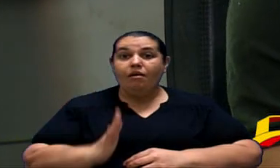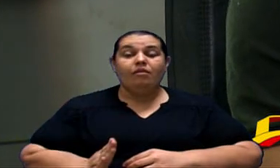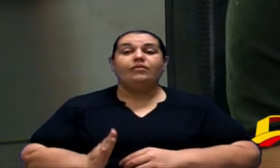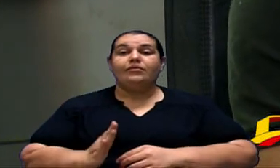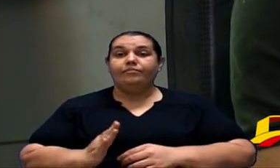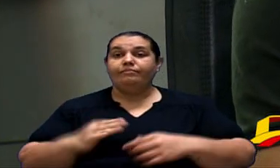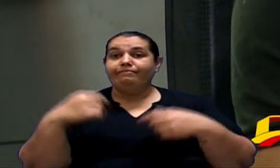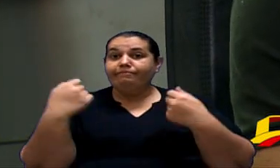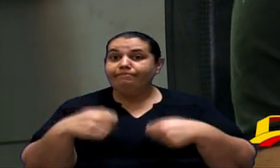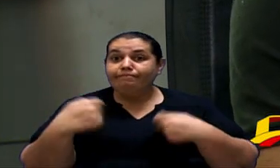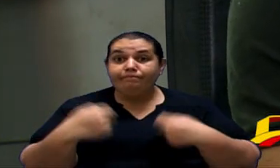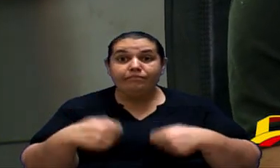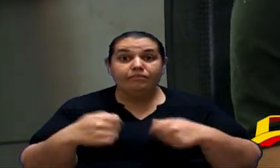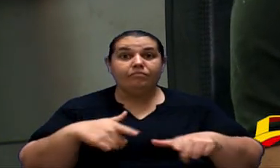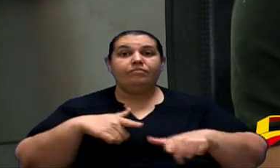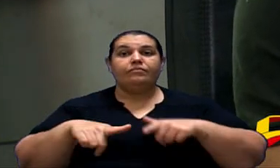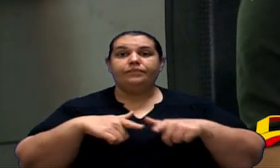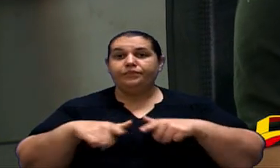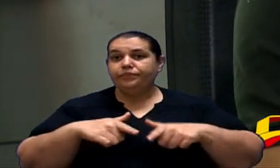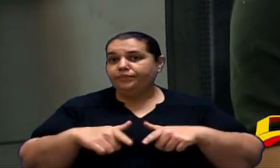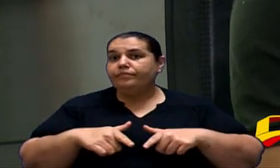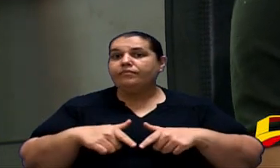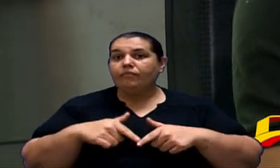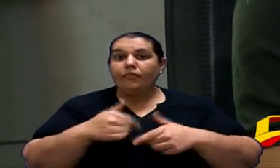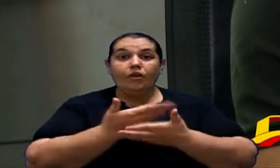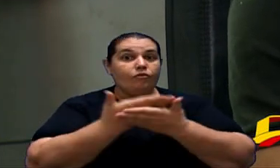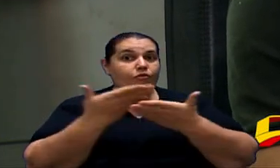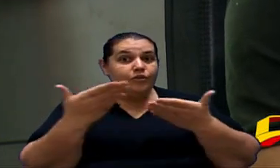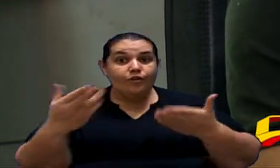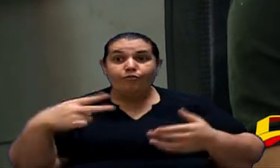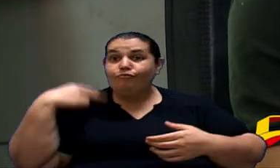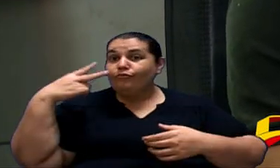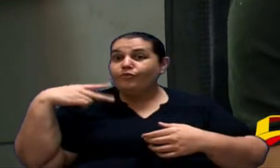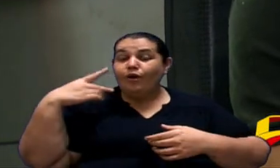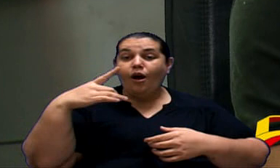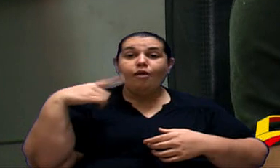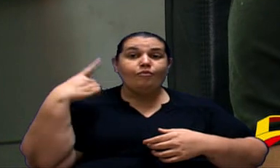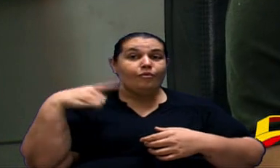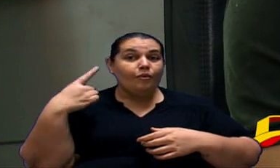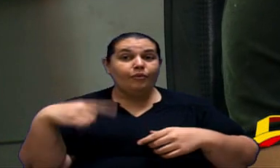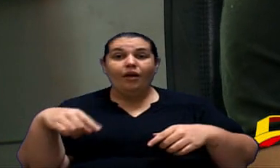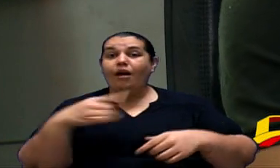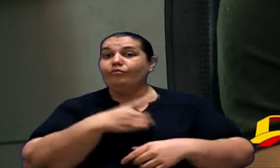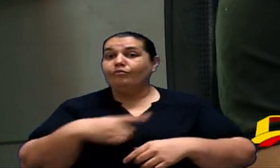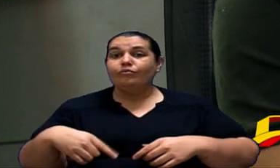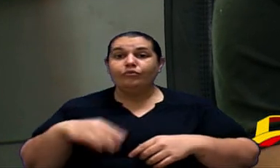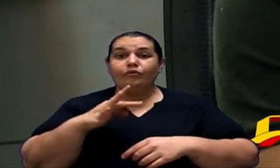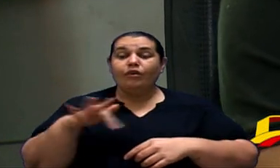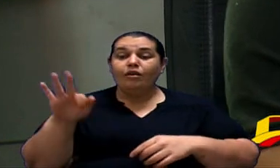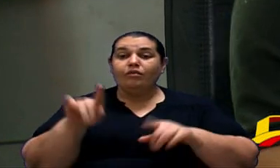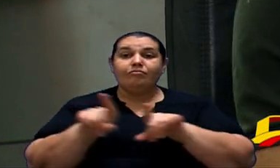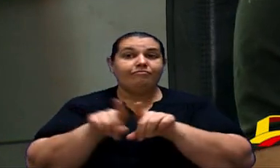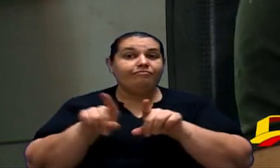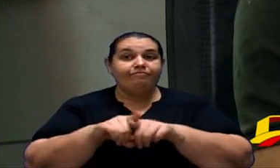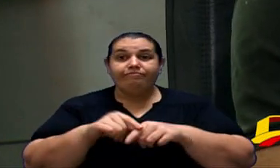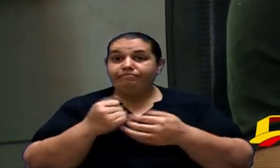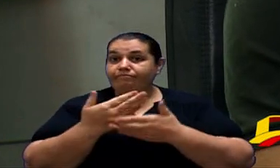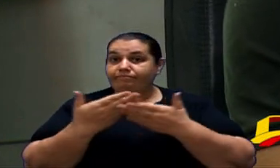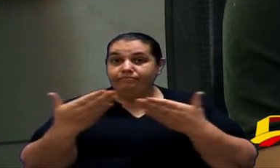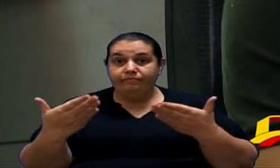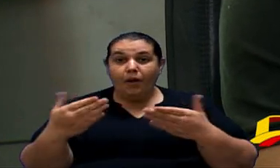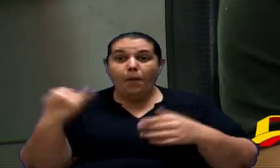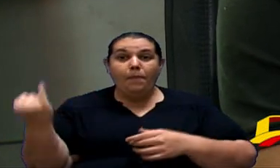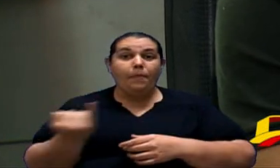E esses frentistas precisam, precisam de vocês, dos vereadores, dos deputados. Então, é muito